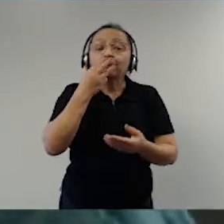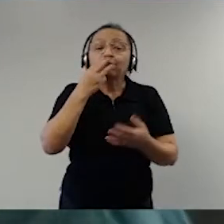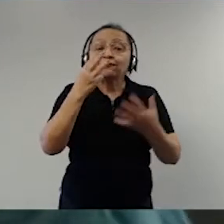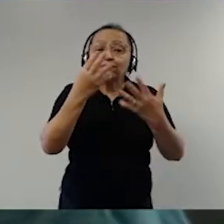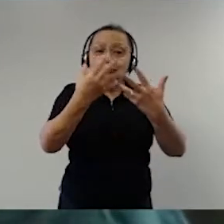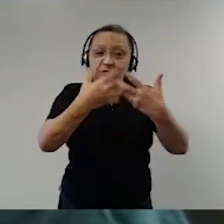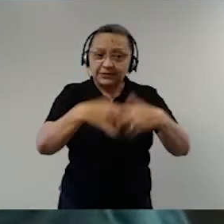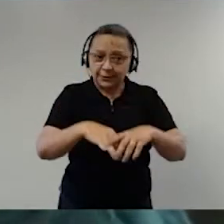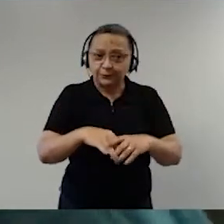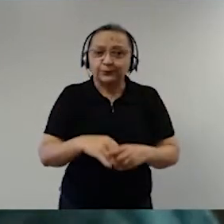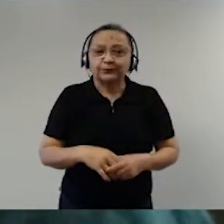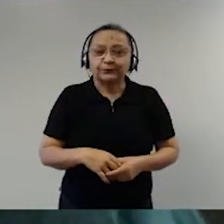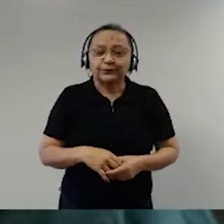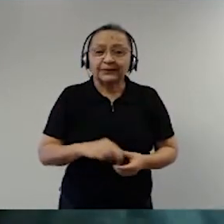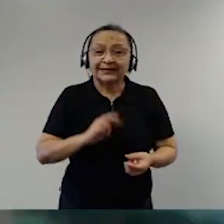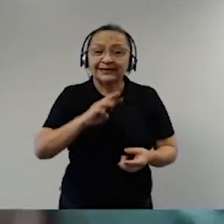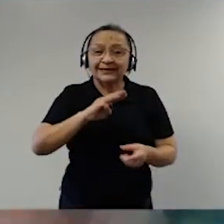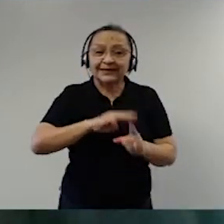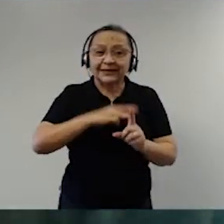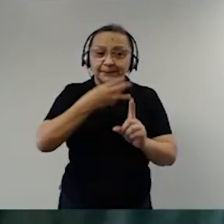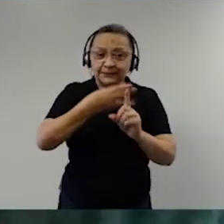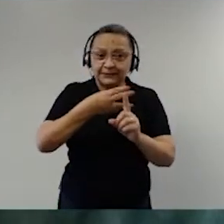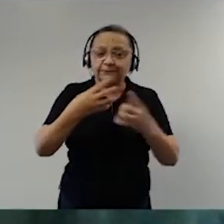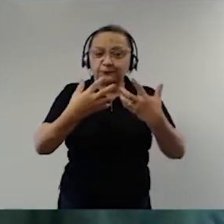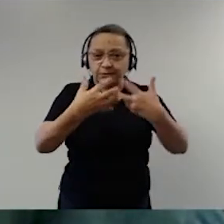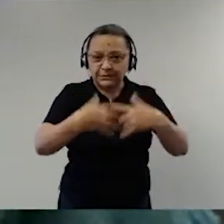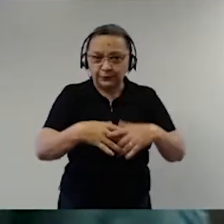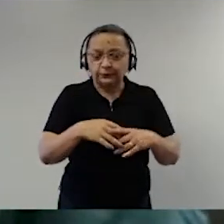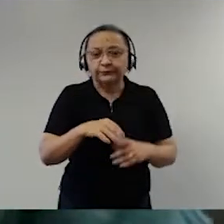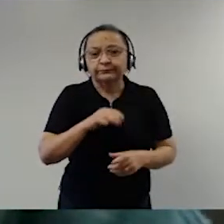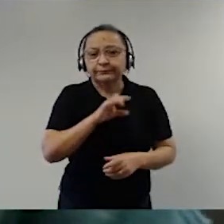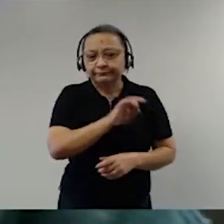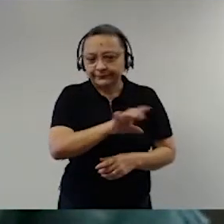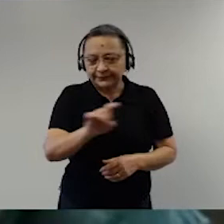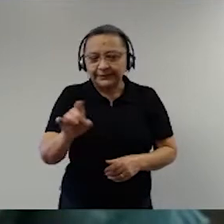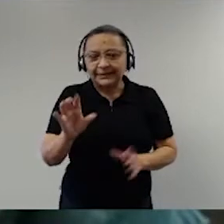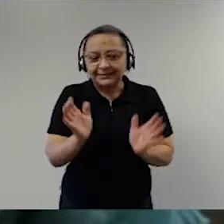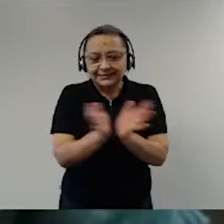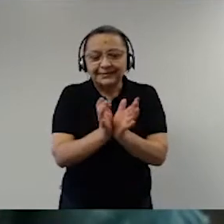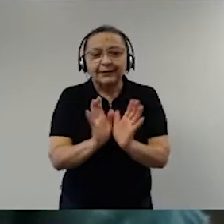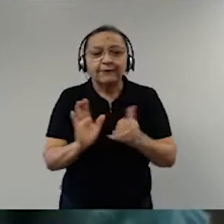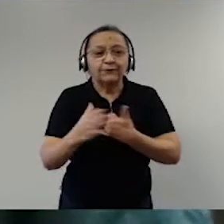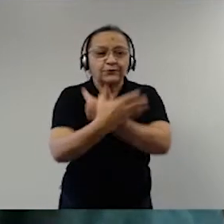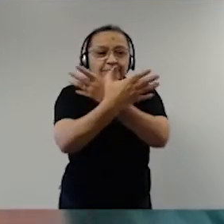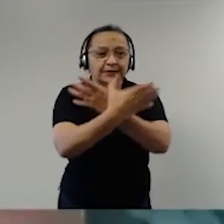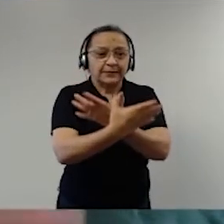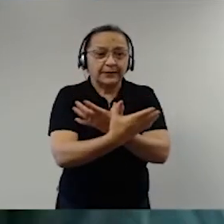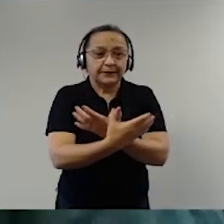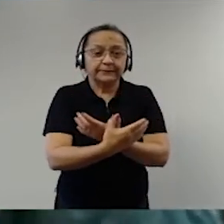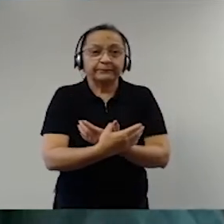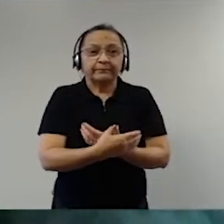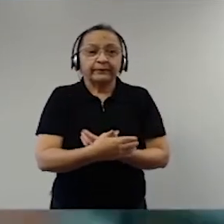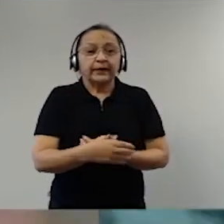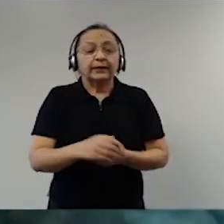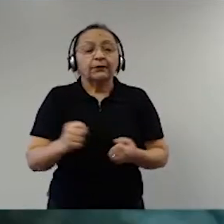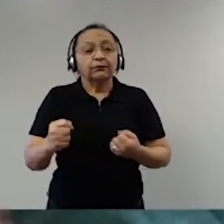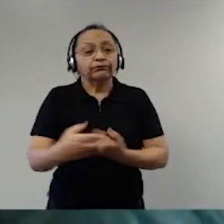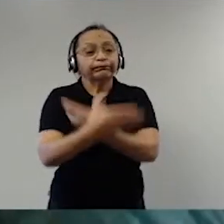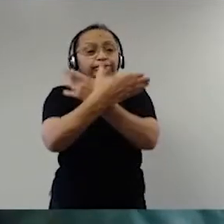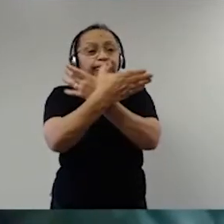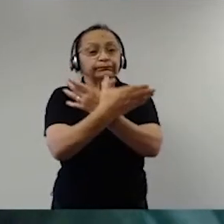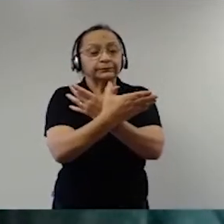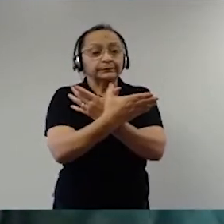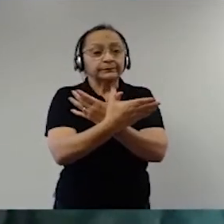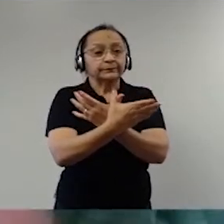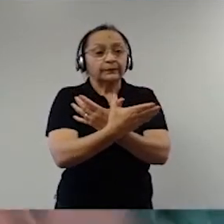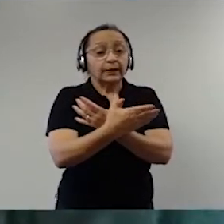142 verifica a tríplice função das Forças Armadas. Forças Armadas onde